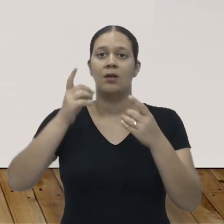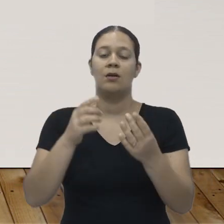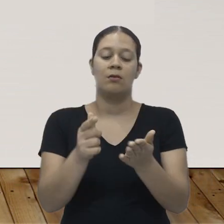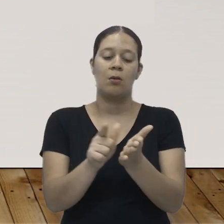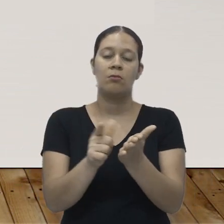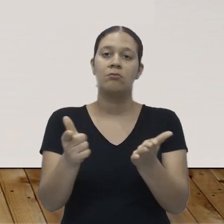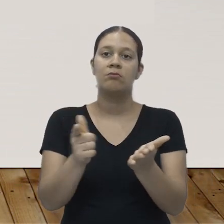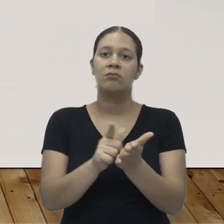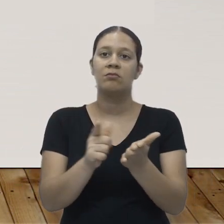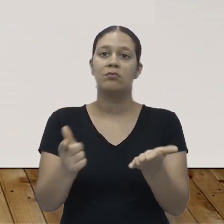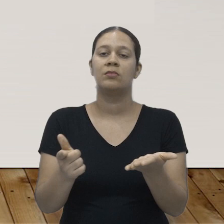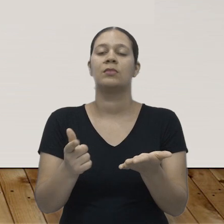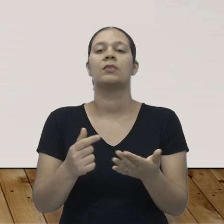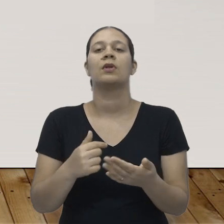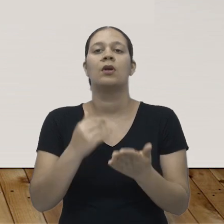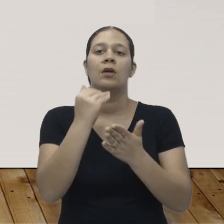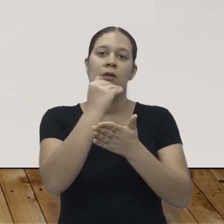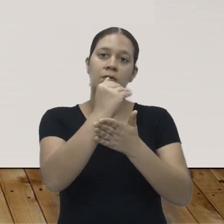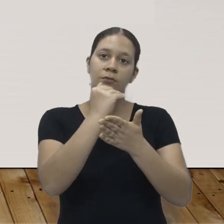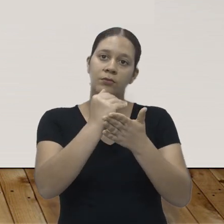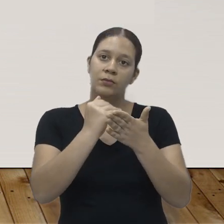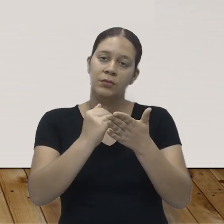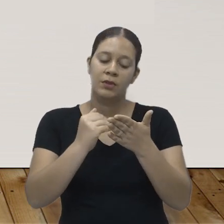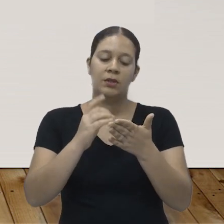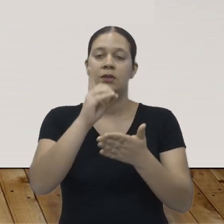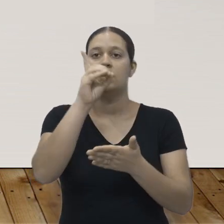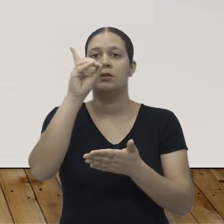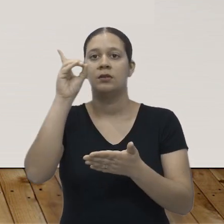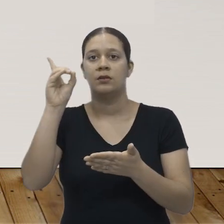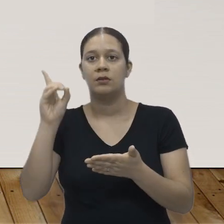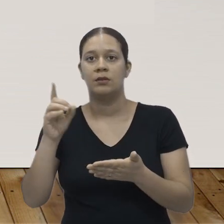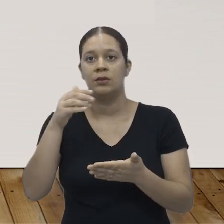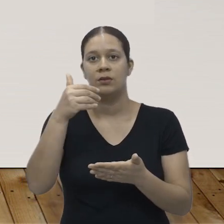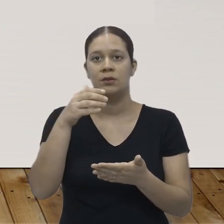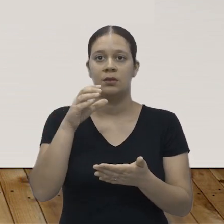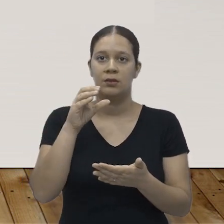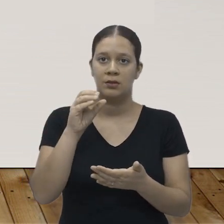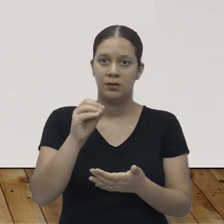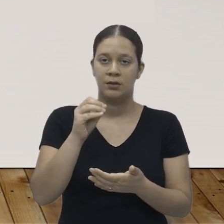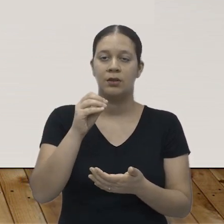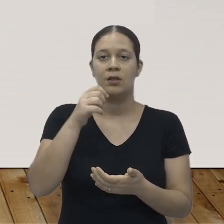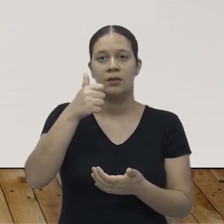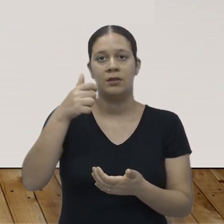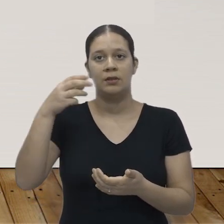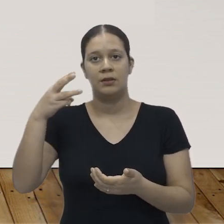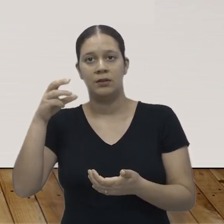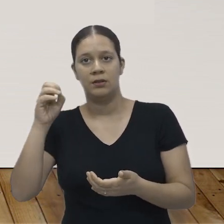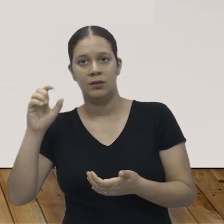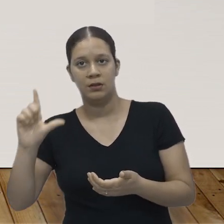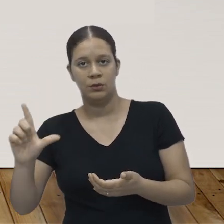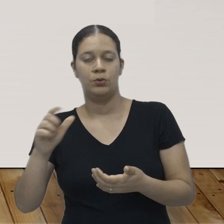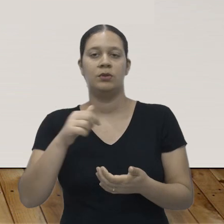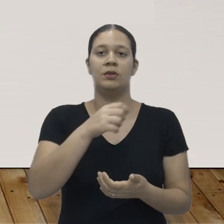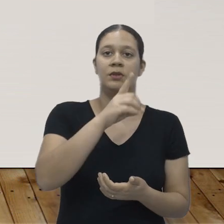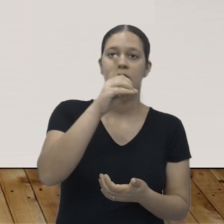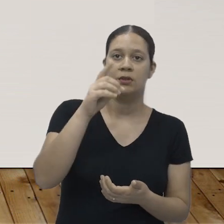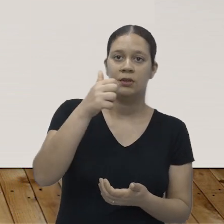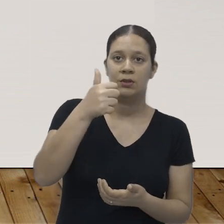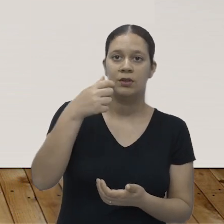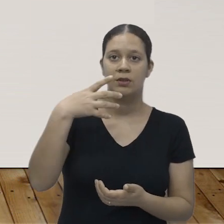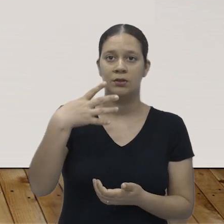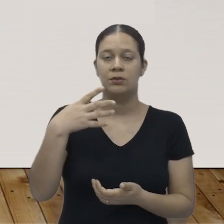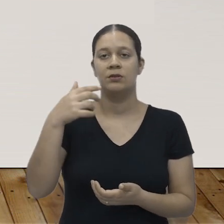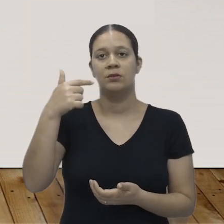ideia de anotar em uma folha de papel os seguintes dados. No dia 10, ela retirou 130 litros de água.